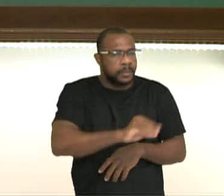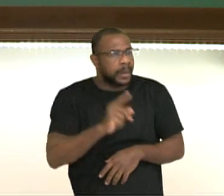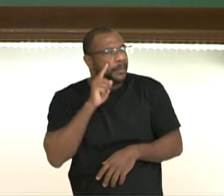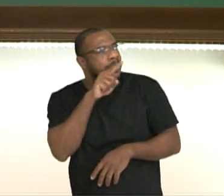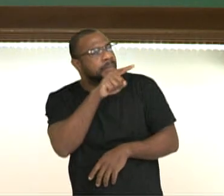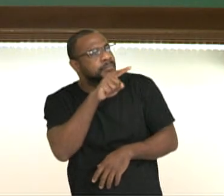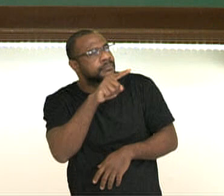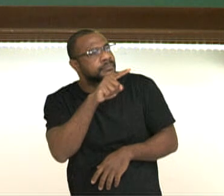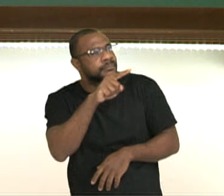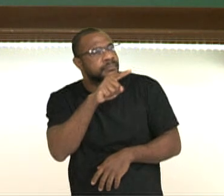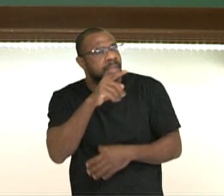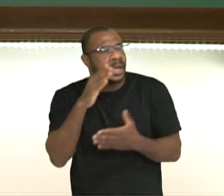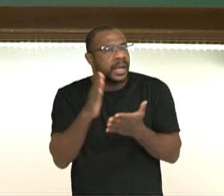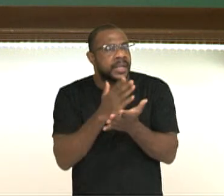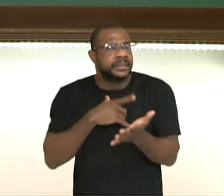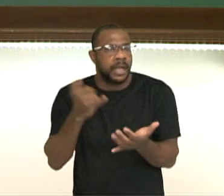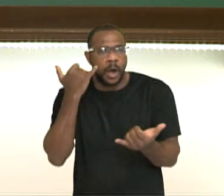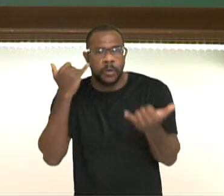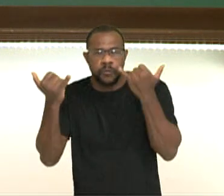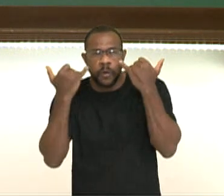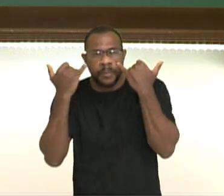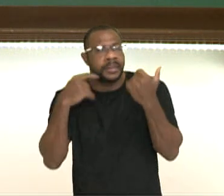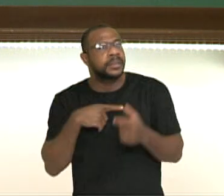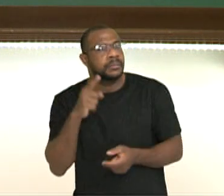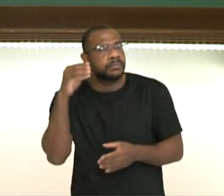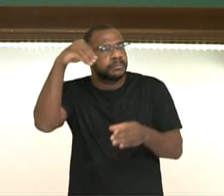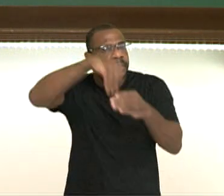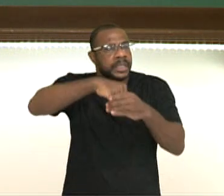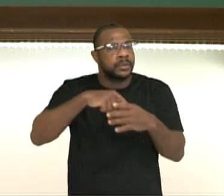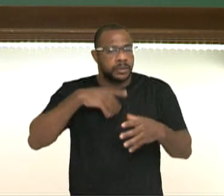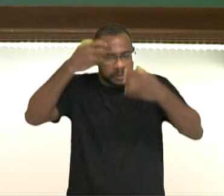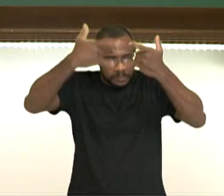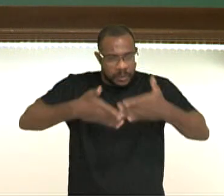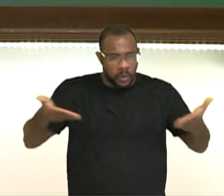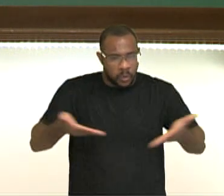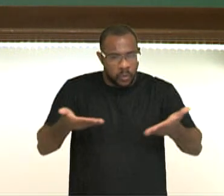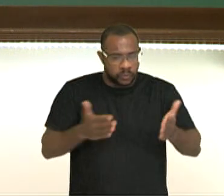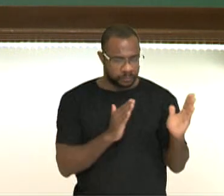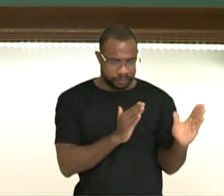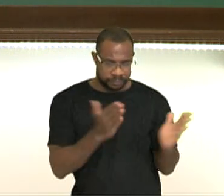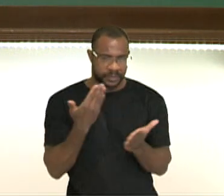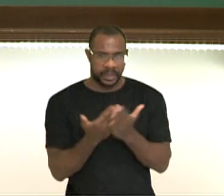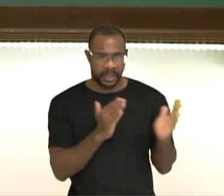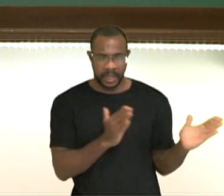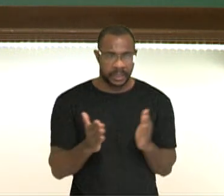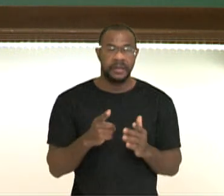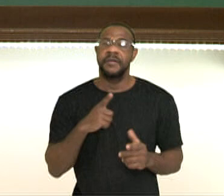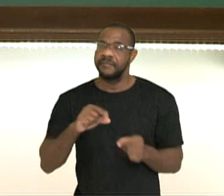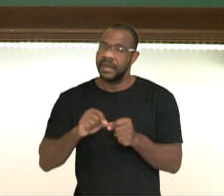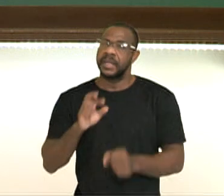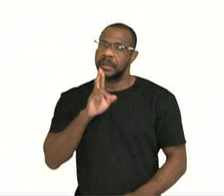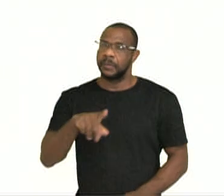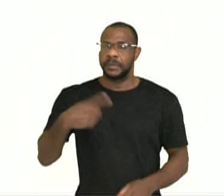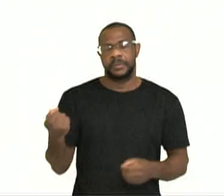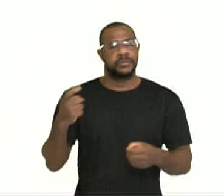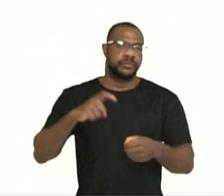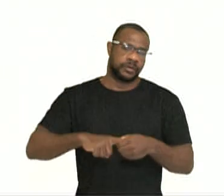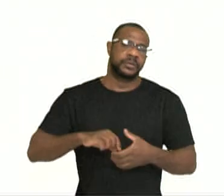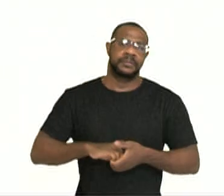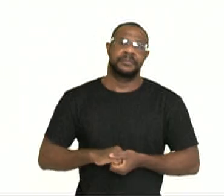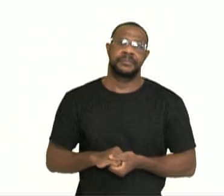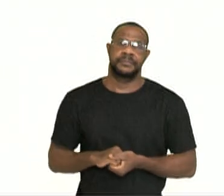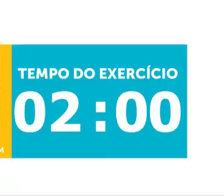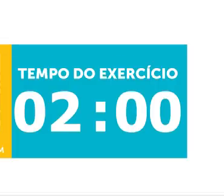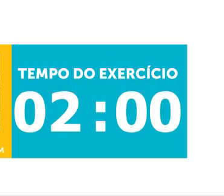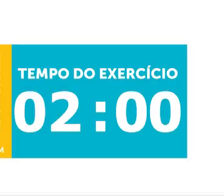têm? Vocês têm algumas informações e dentro do que nós trabalhamos ao longo da aula, façam a resposta e nós voltamos em seguida para corrigir.